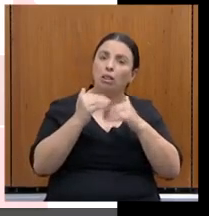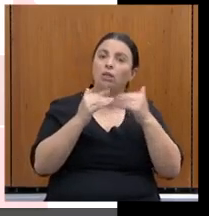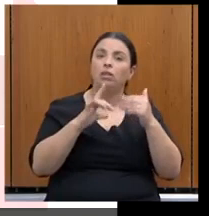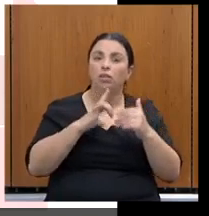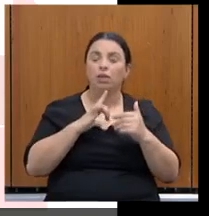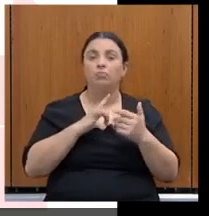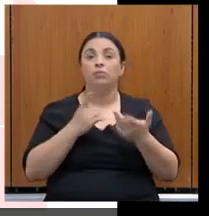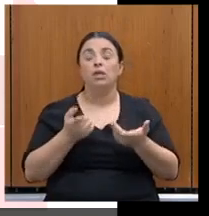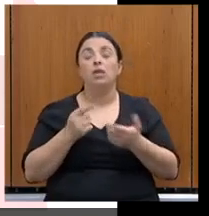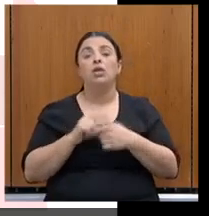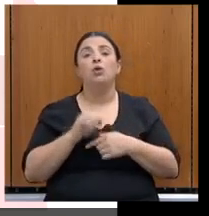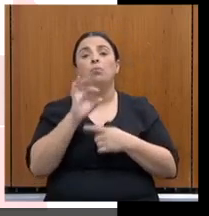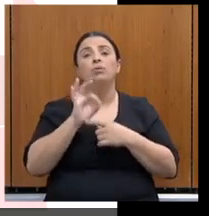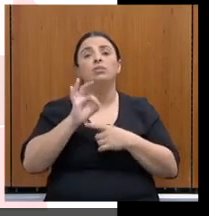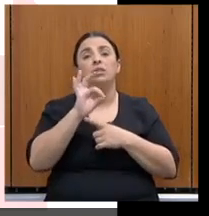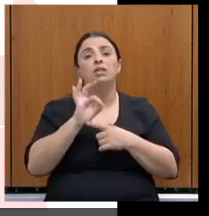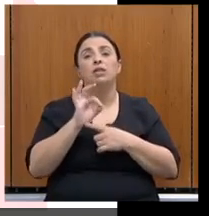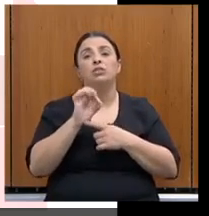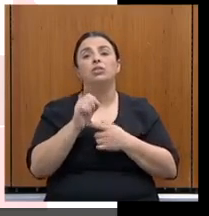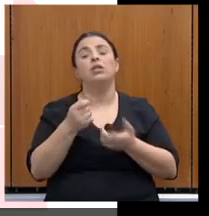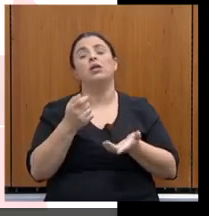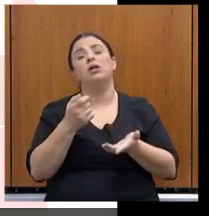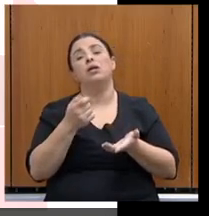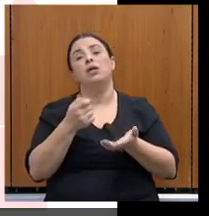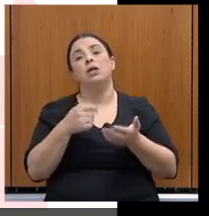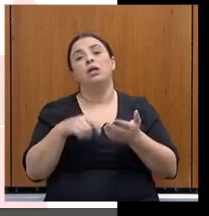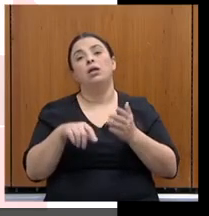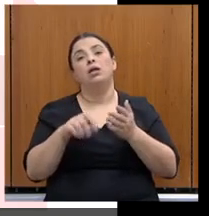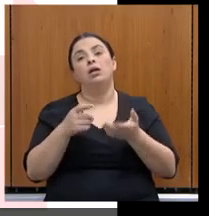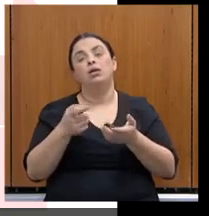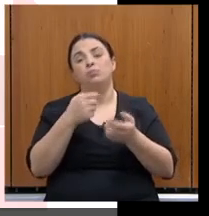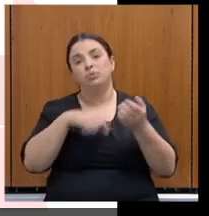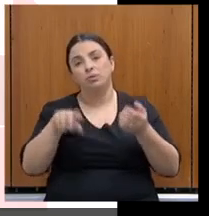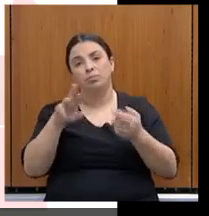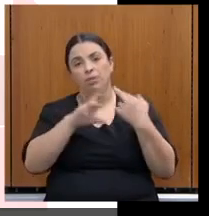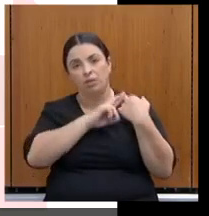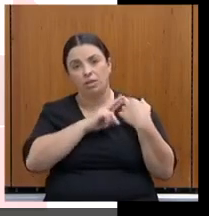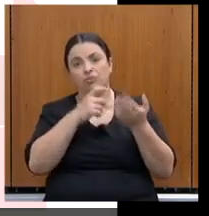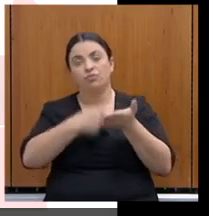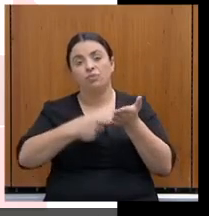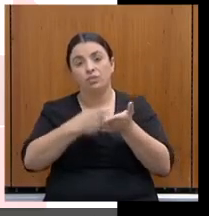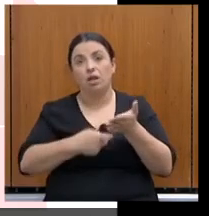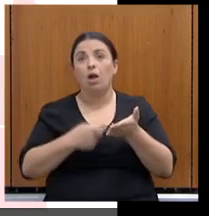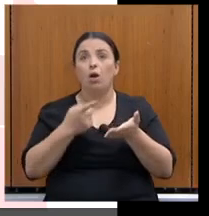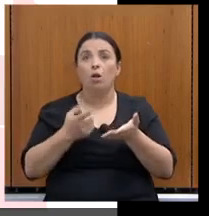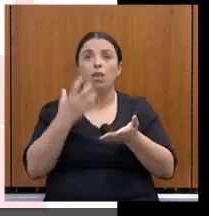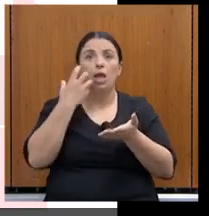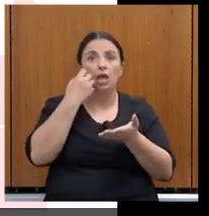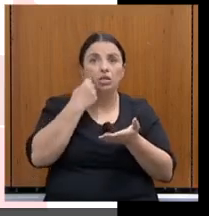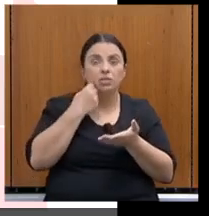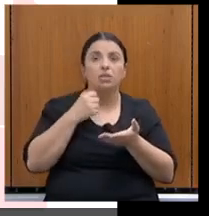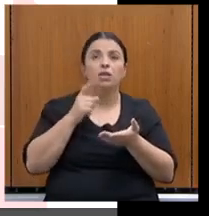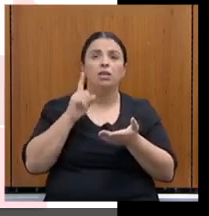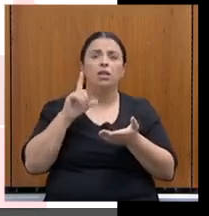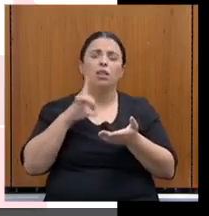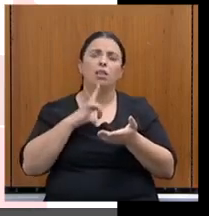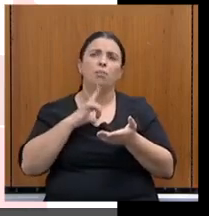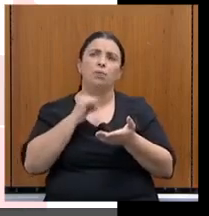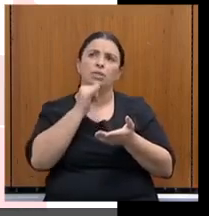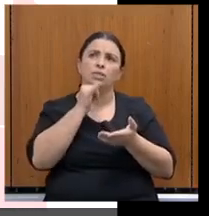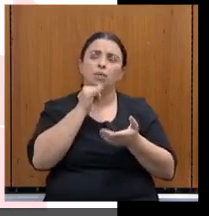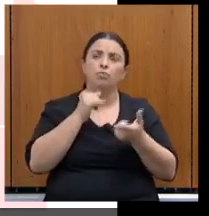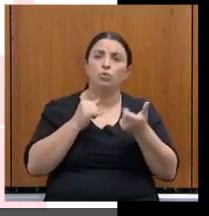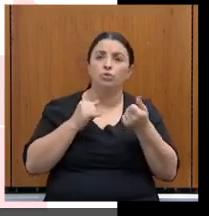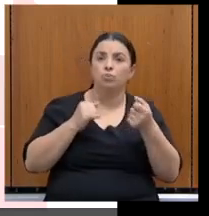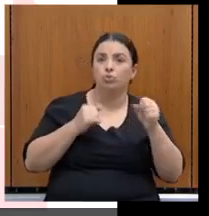Lei de Responsabilidade Fiscal, que é a despesa de pessoal sobre receita corrente líquida, ele sai do patamar de final de 2018,